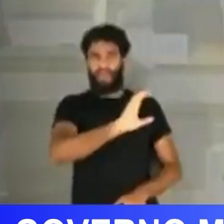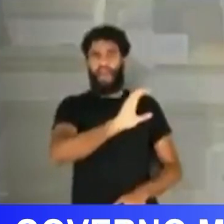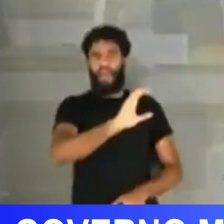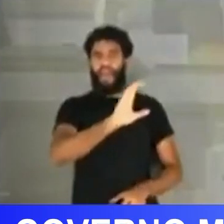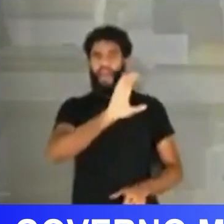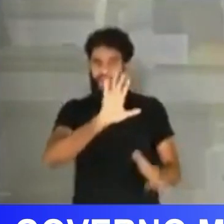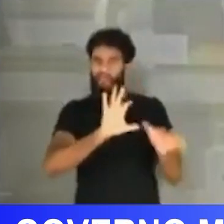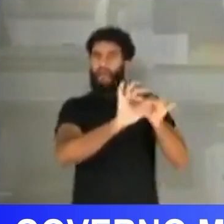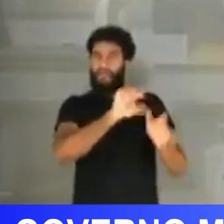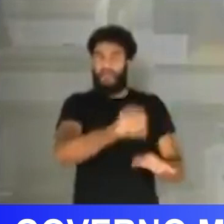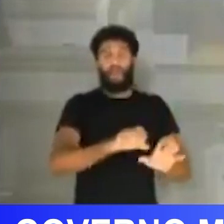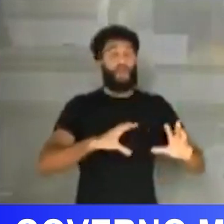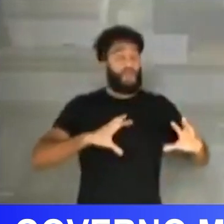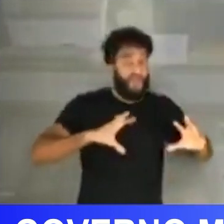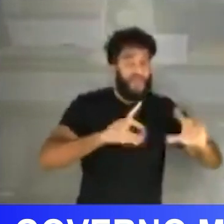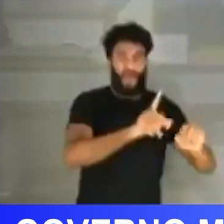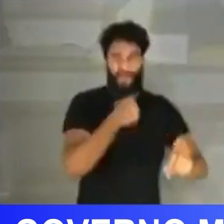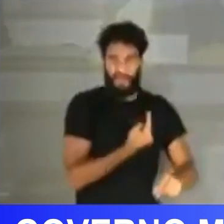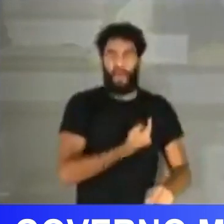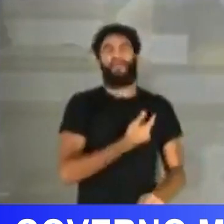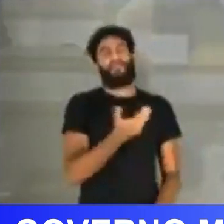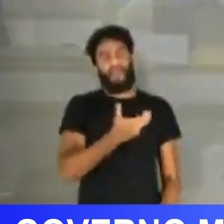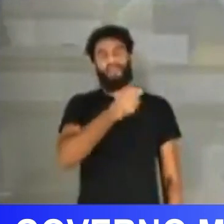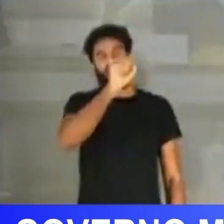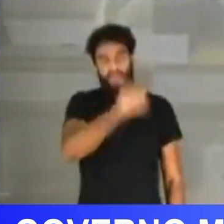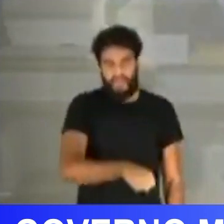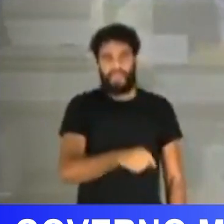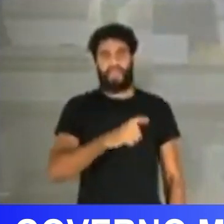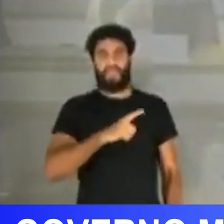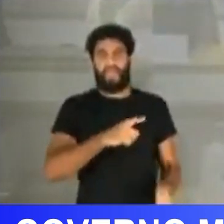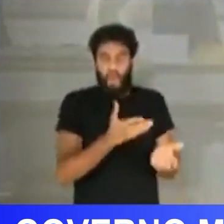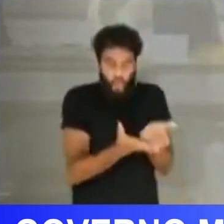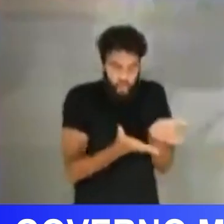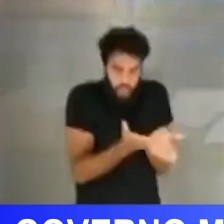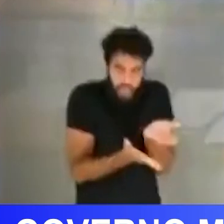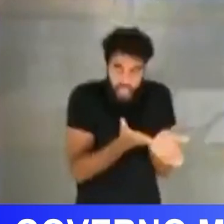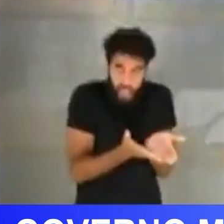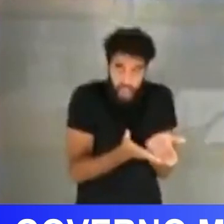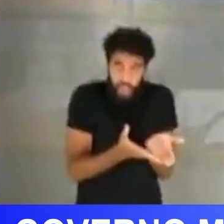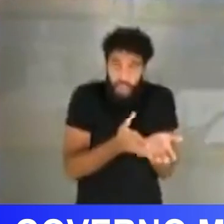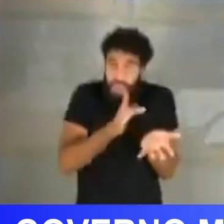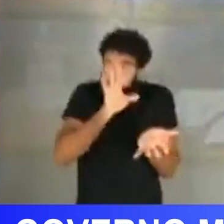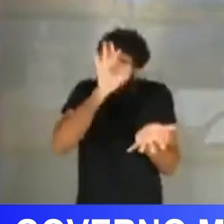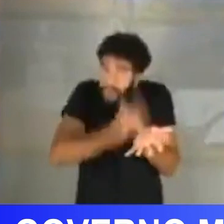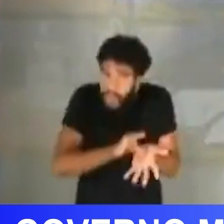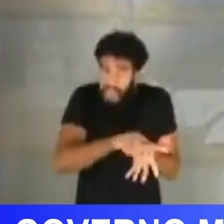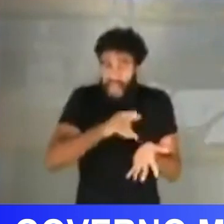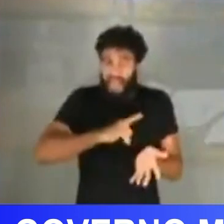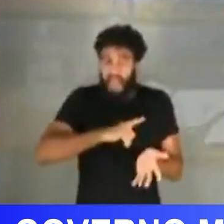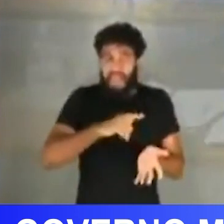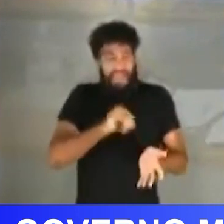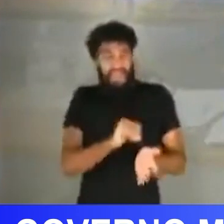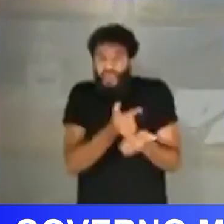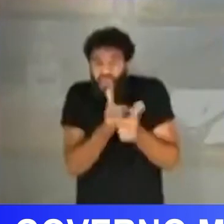Todos nós somos absolutamente a favor de uma terapia precoce que exista. Quando ela não